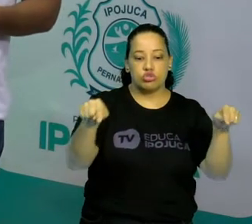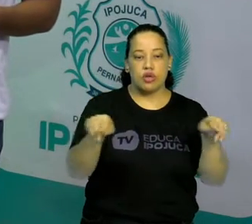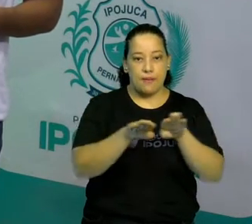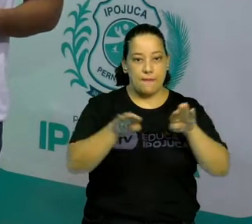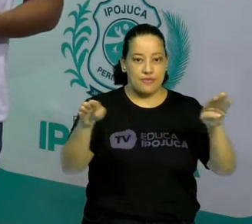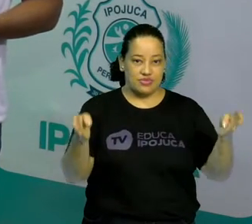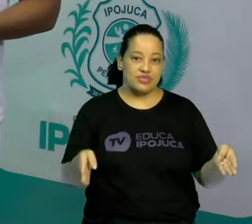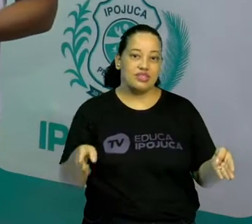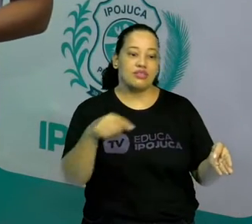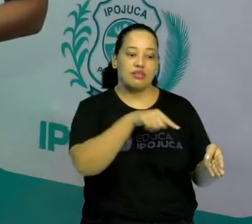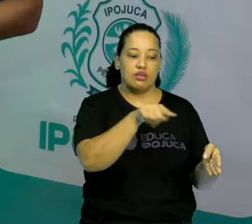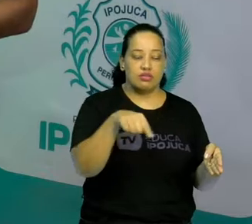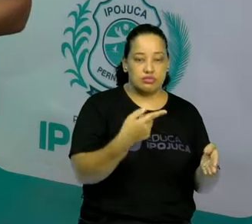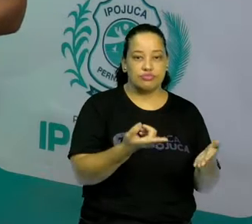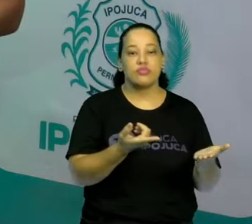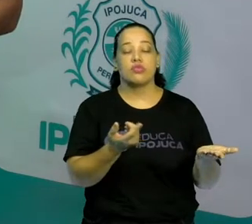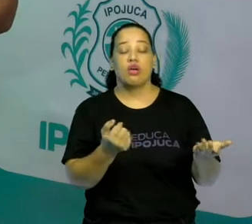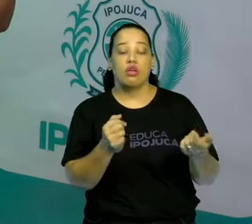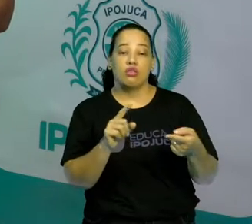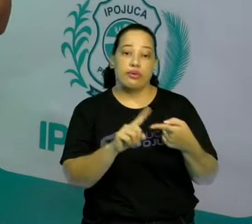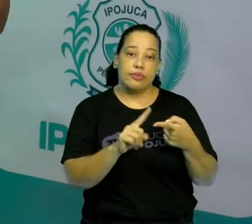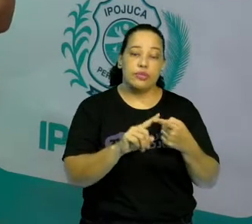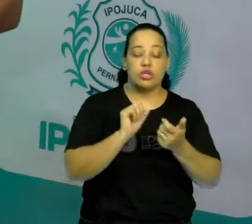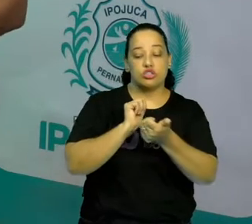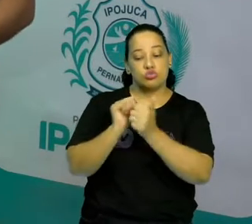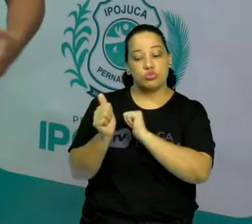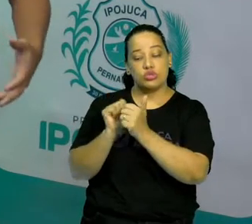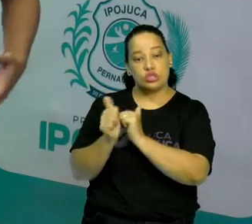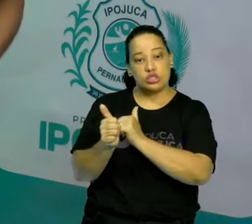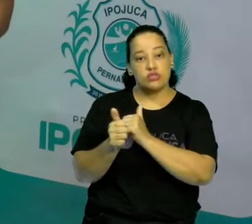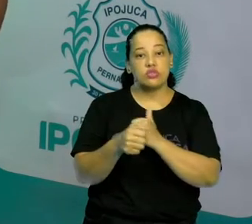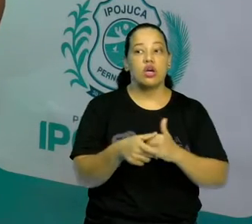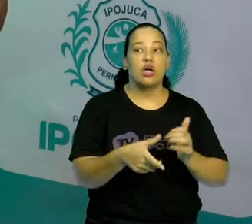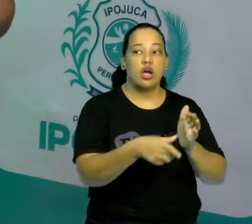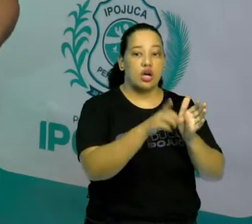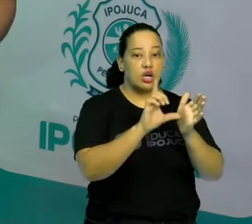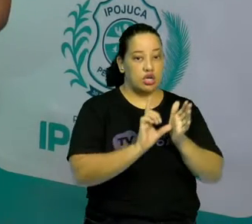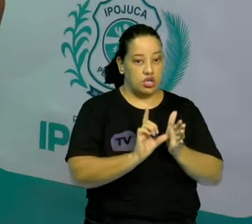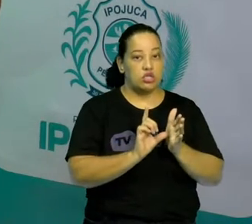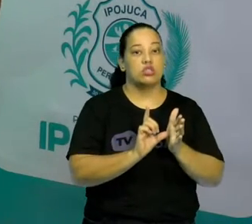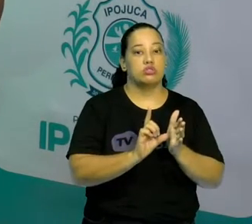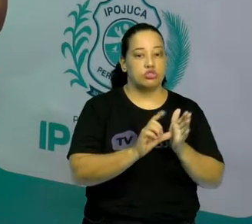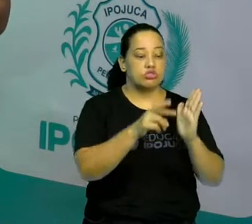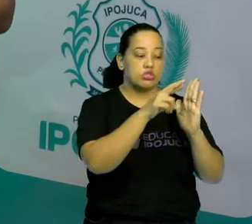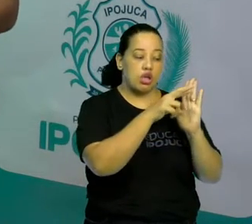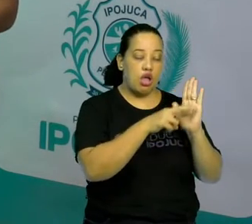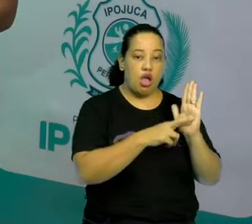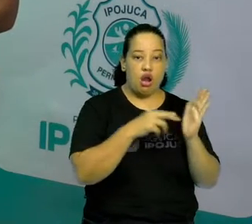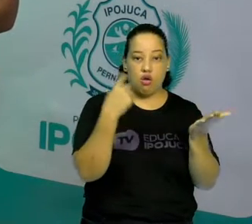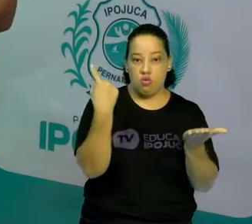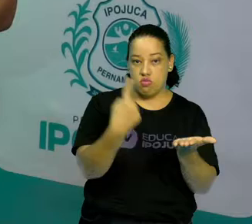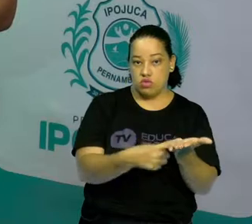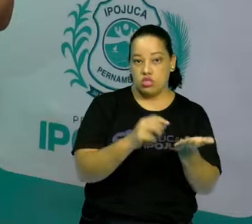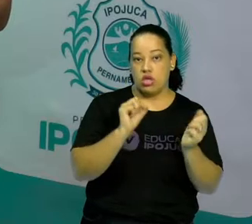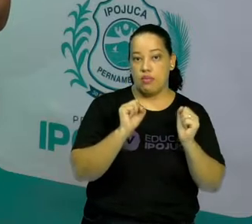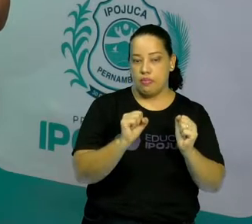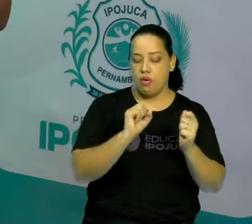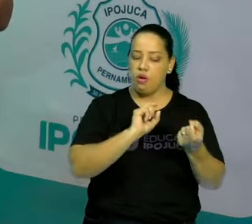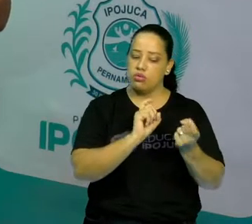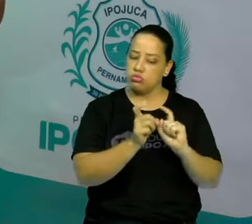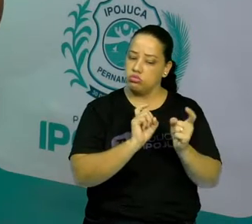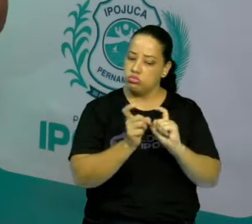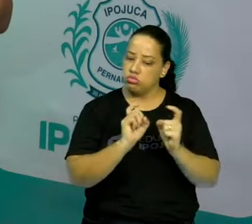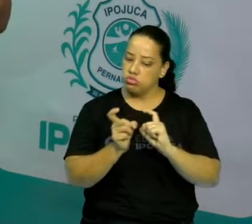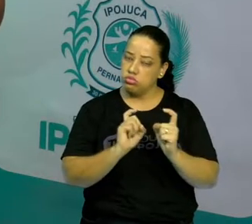até mesmo jogos esportivos, mas essas regras podem ser negociadas, elas